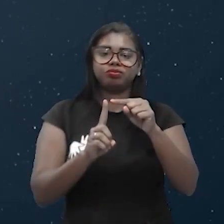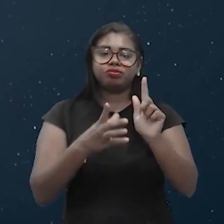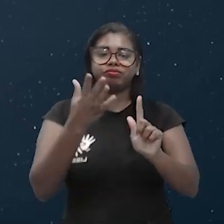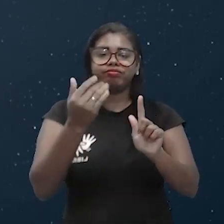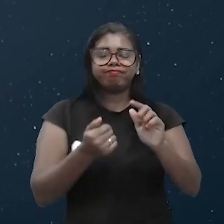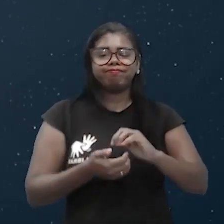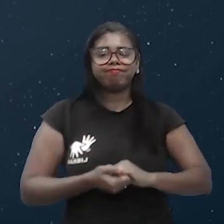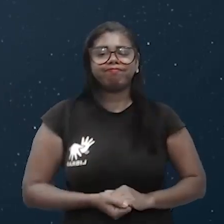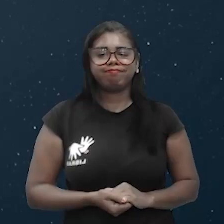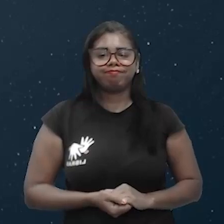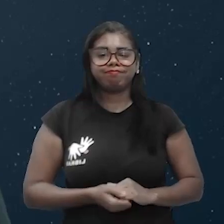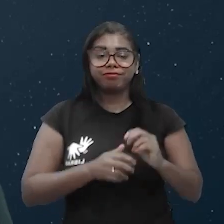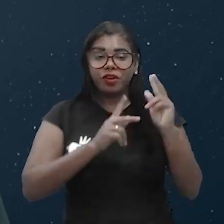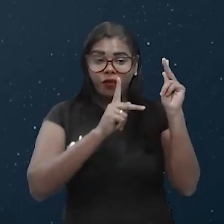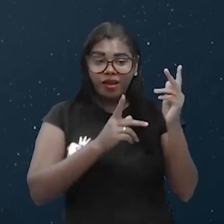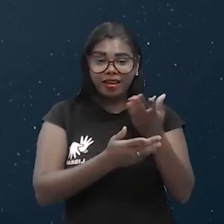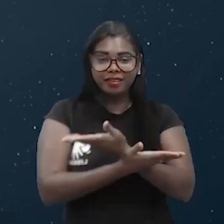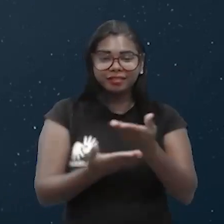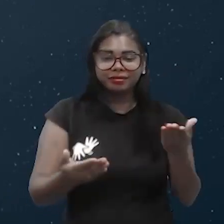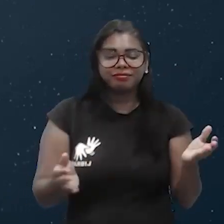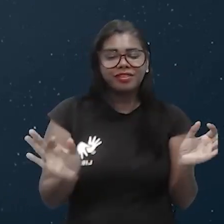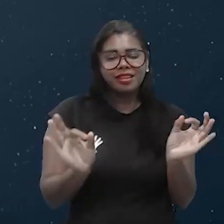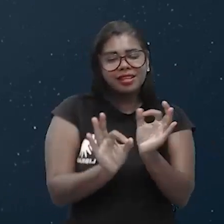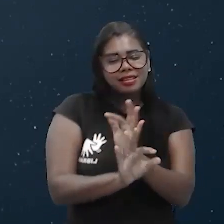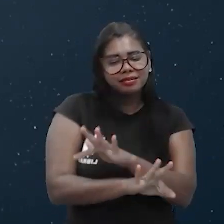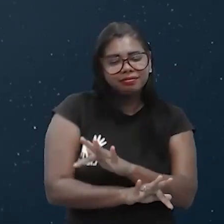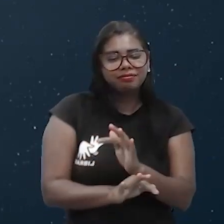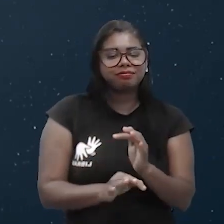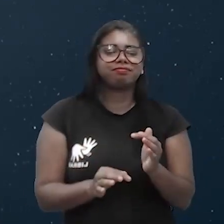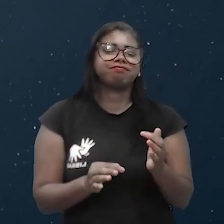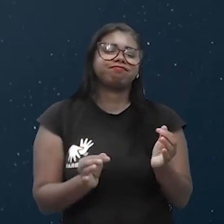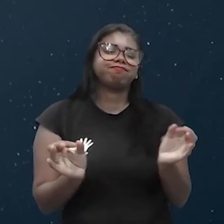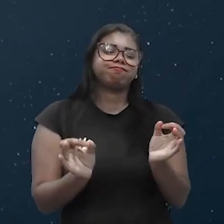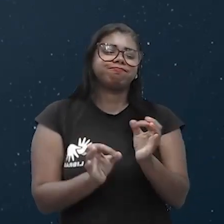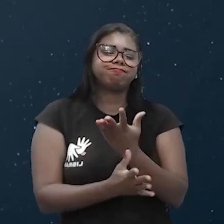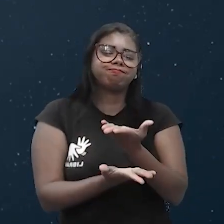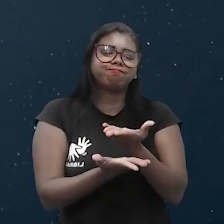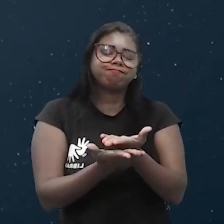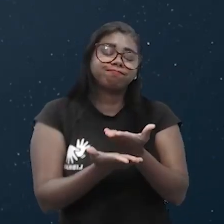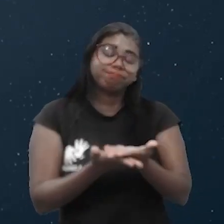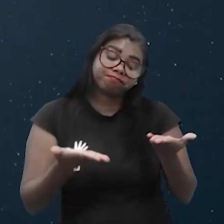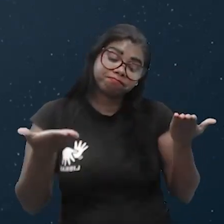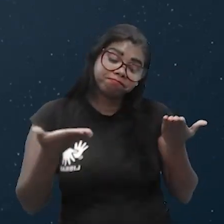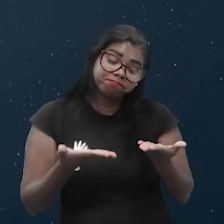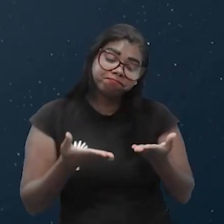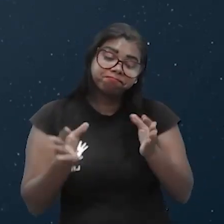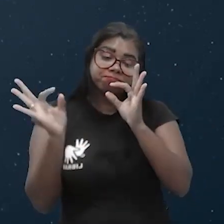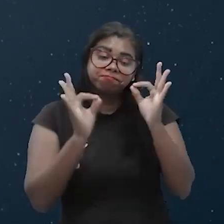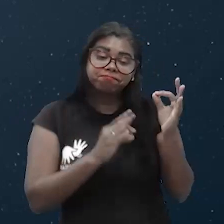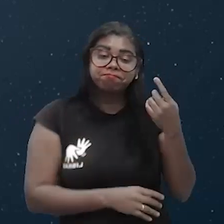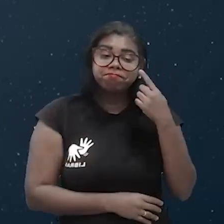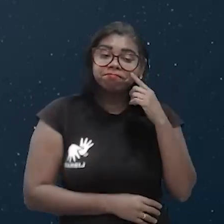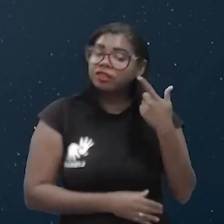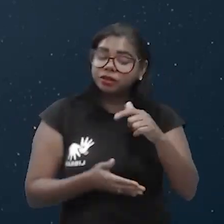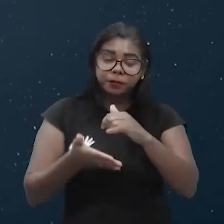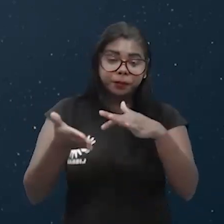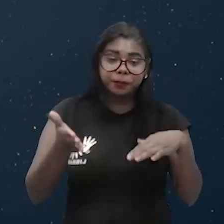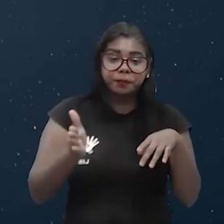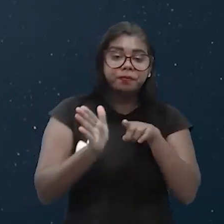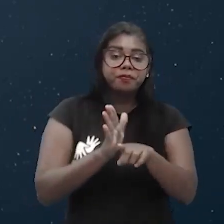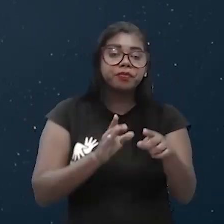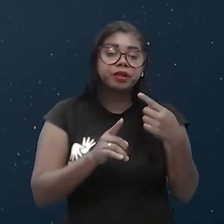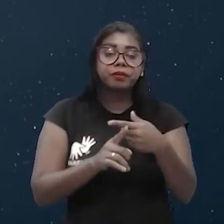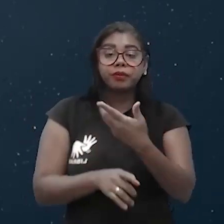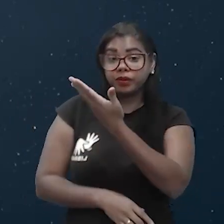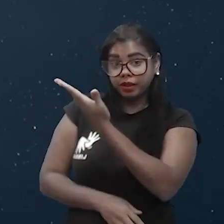meus pequenos gafenhotes? Então, com isso, nós finalizamos nossa aula de hoje. Você deve ter notado que essa aula não teve exercício, porque eu vou preparar mais uma